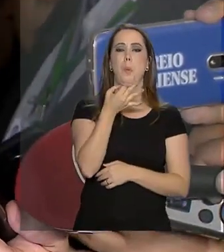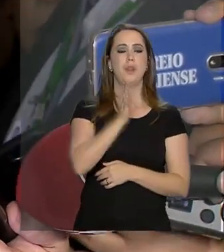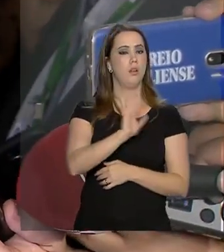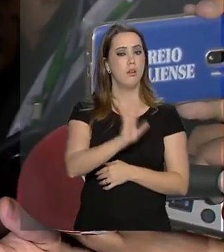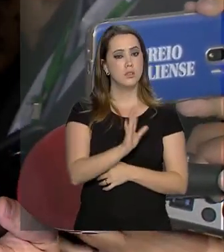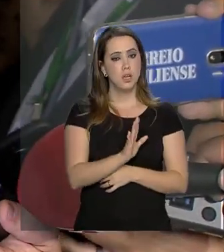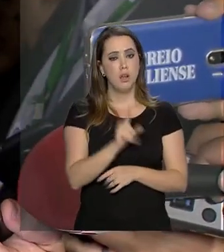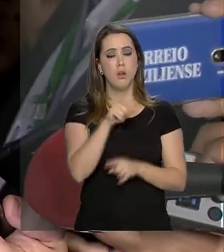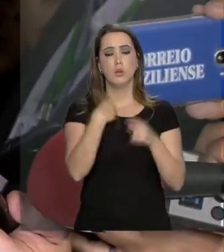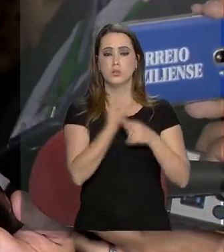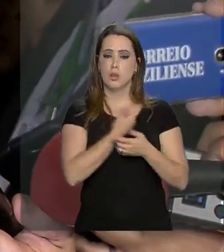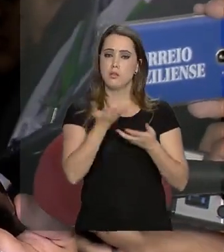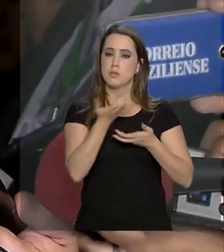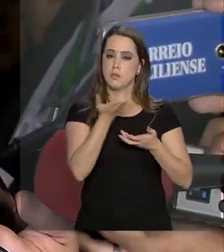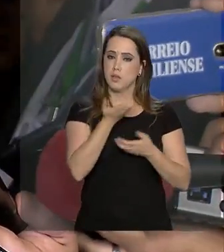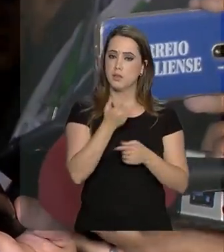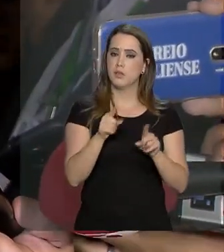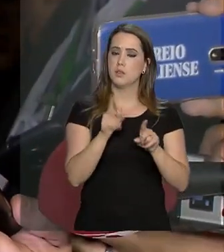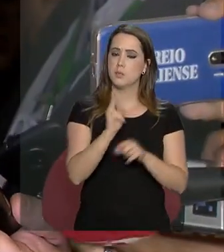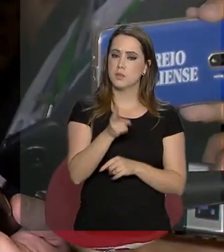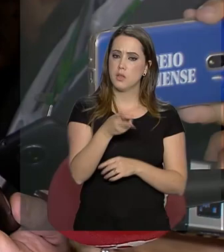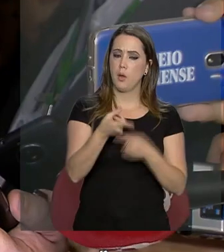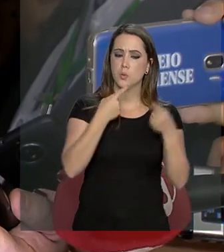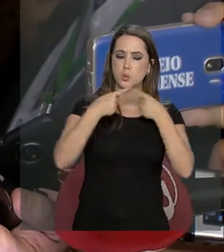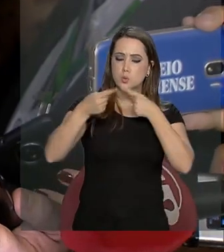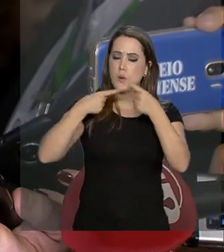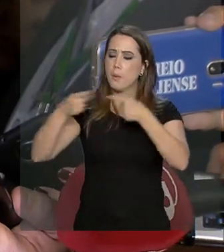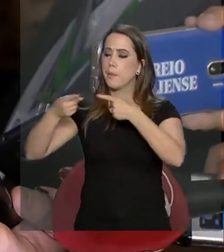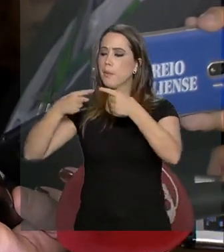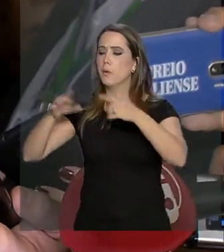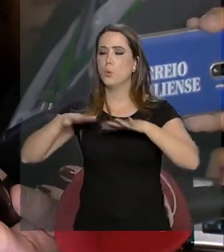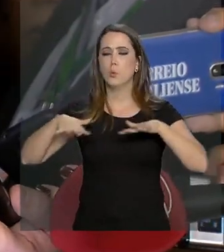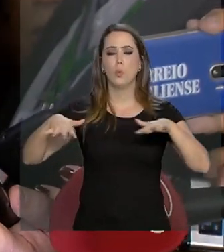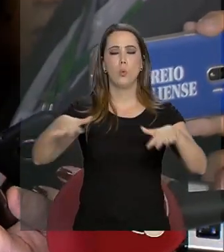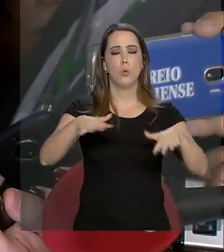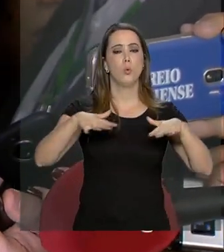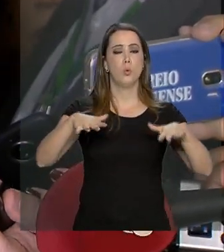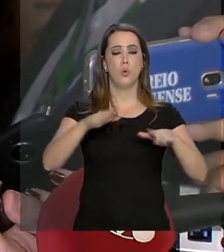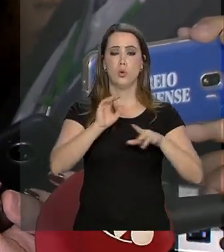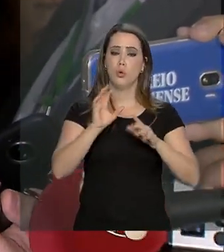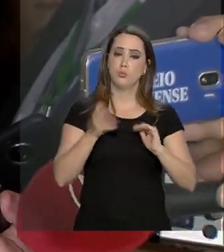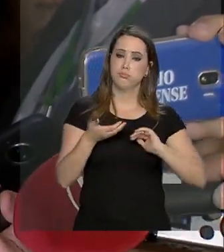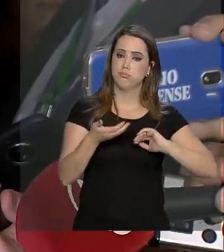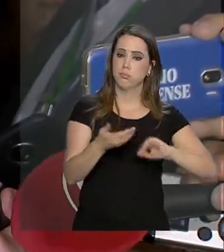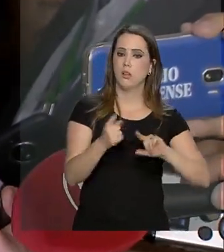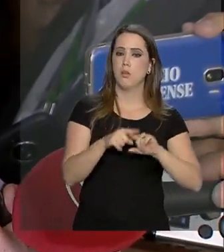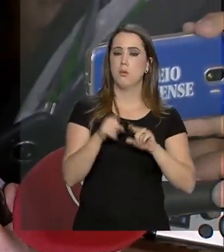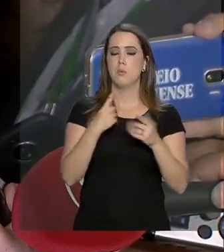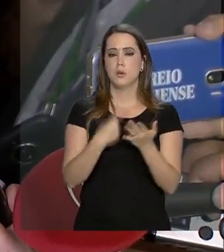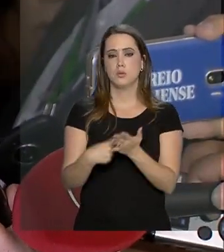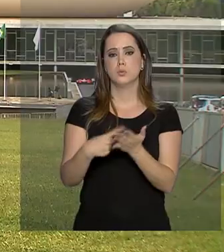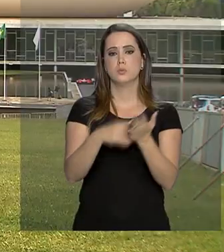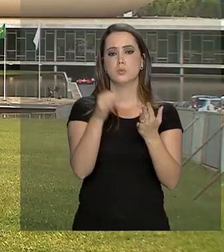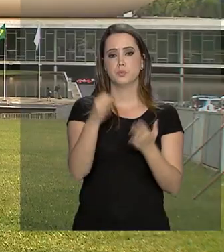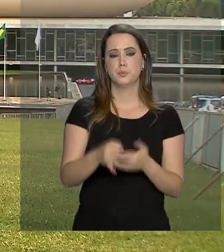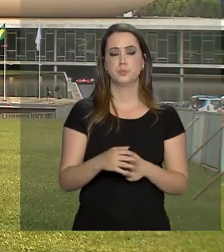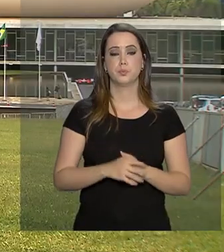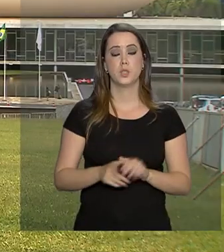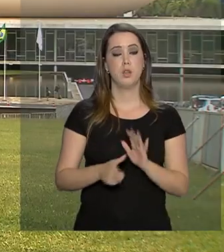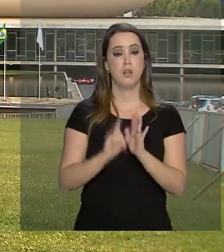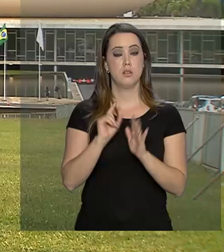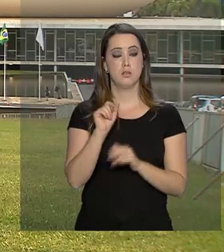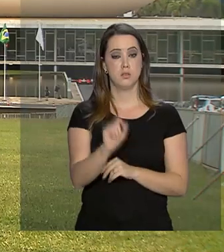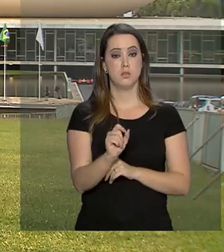A orientação é que nós dialoguemos ao máximo com os parlamentares para convencer do acerto dessas proposições. Mais